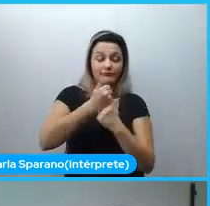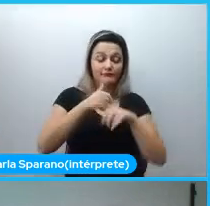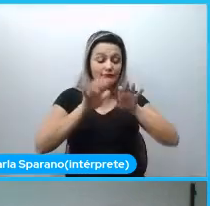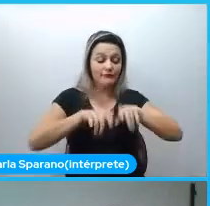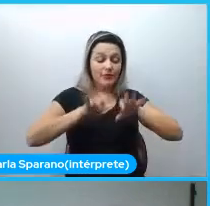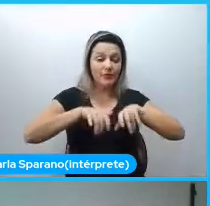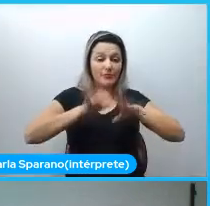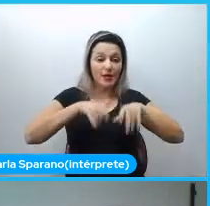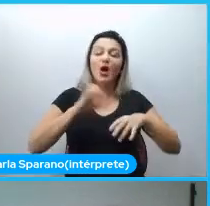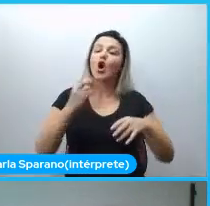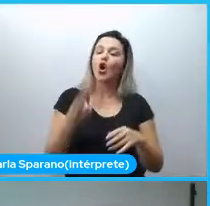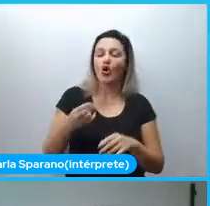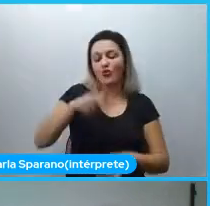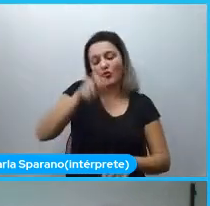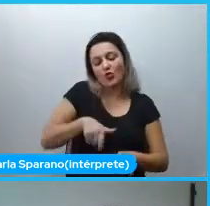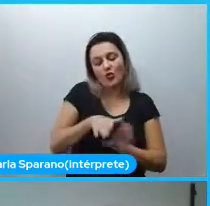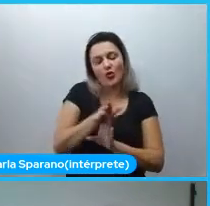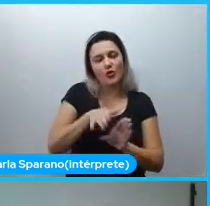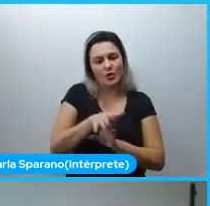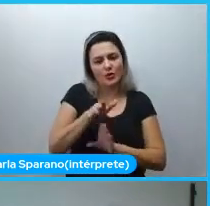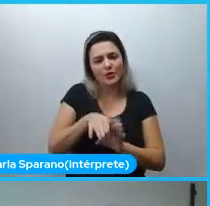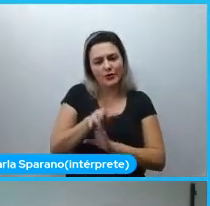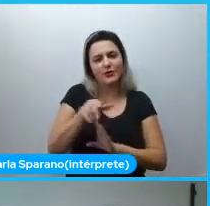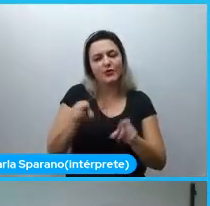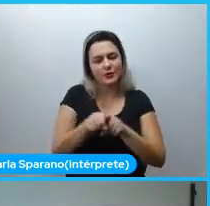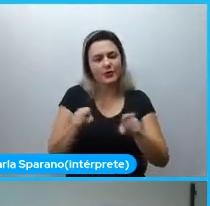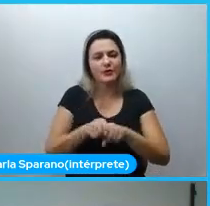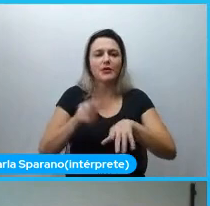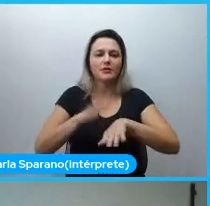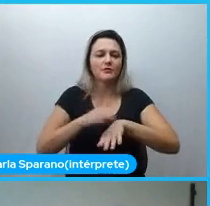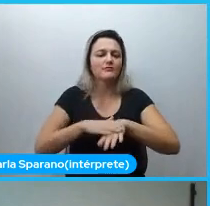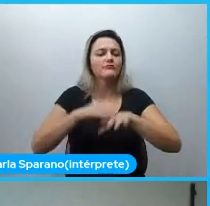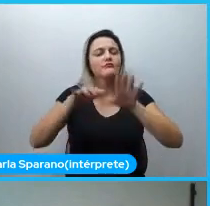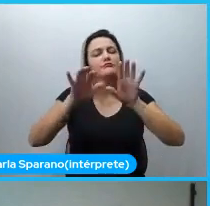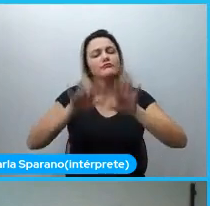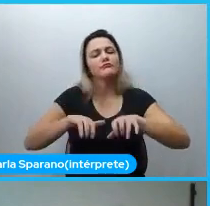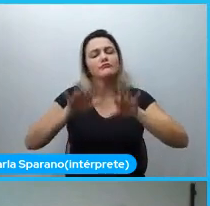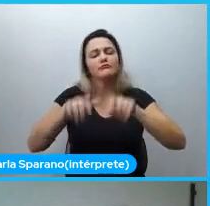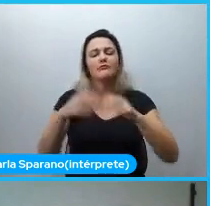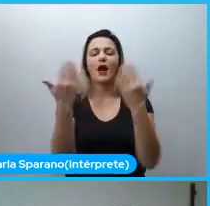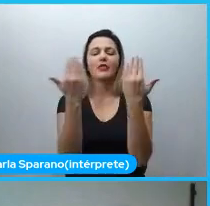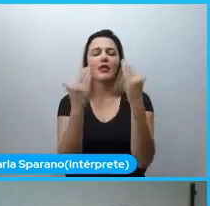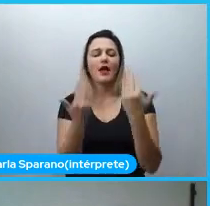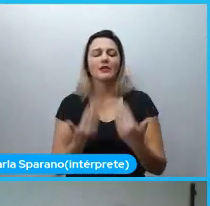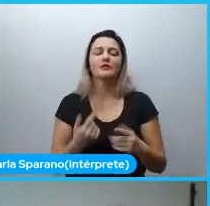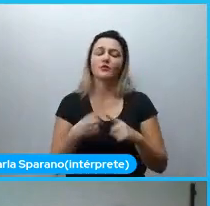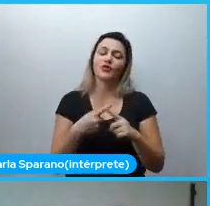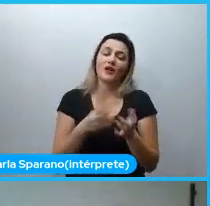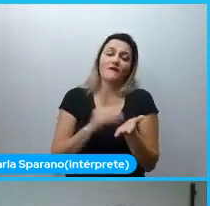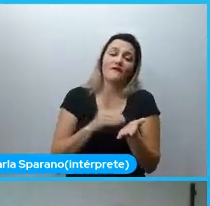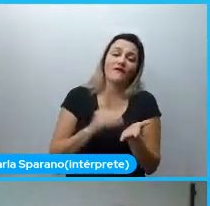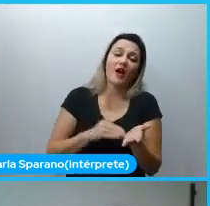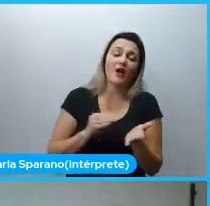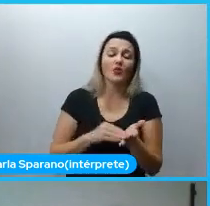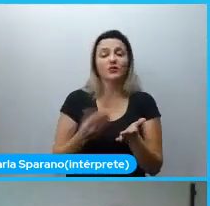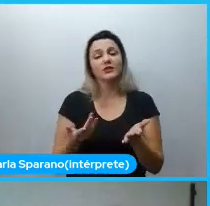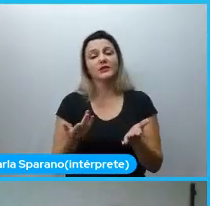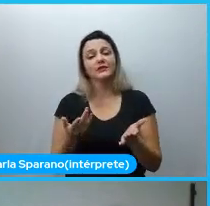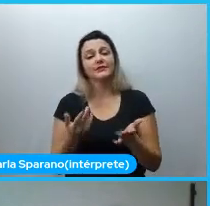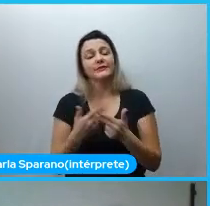muitas vezes por falta de paciência, de ensinar o passo a passo, às vezes o aluno não quer